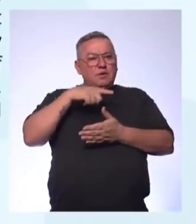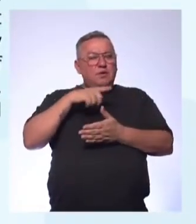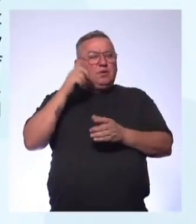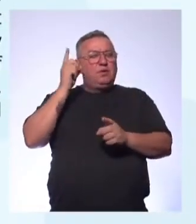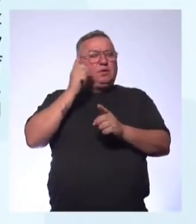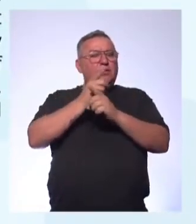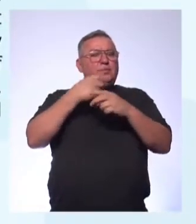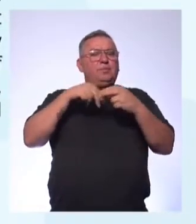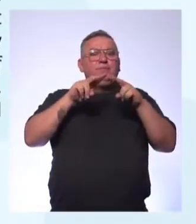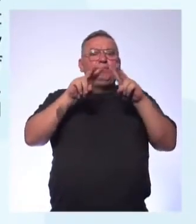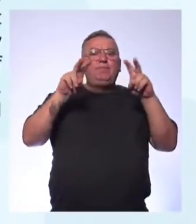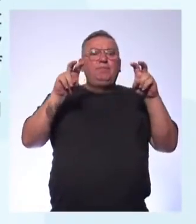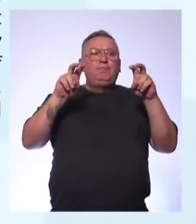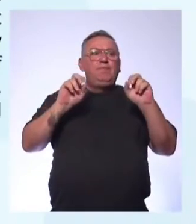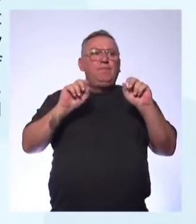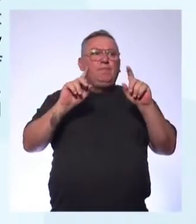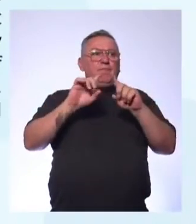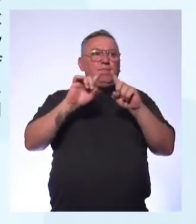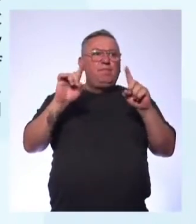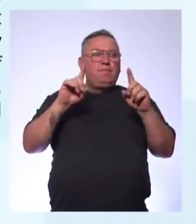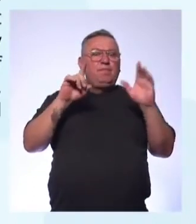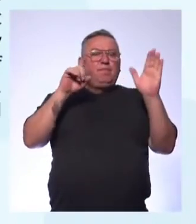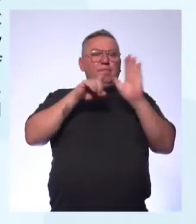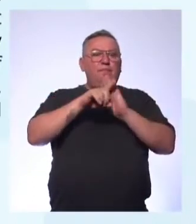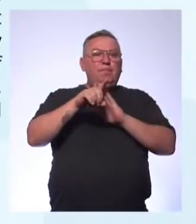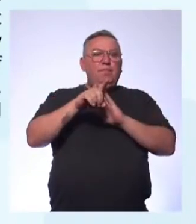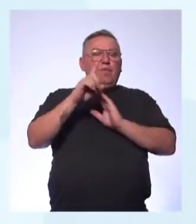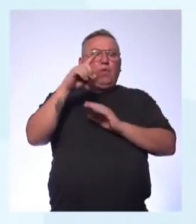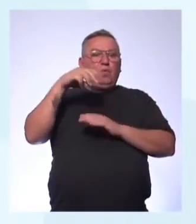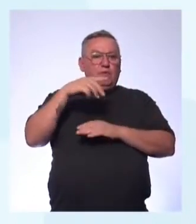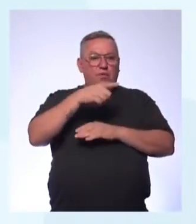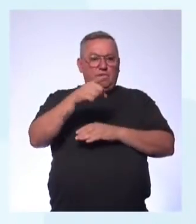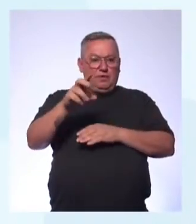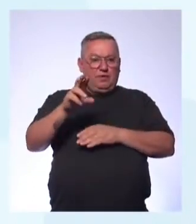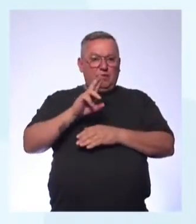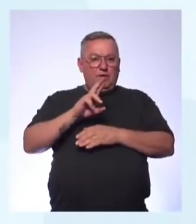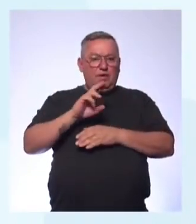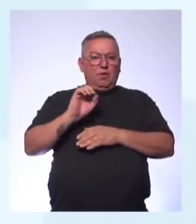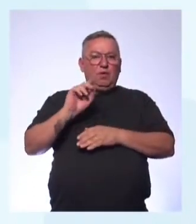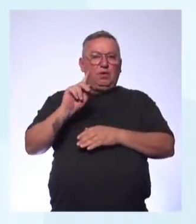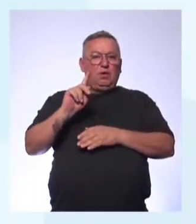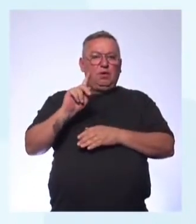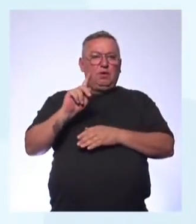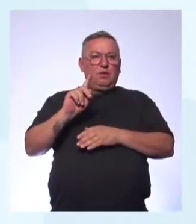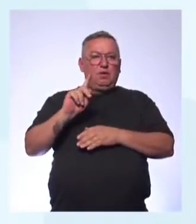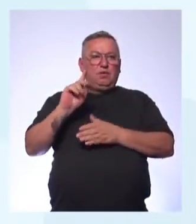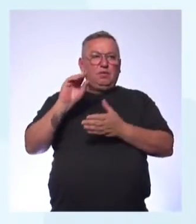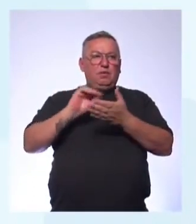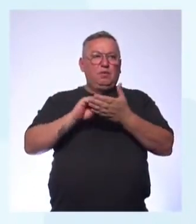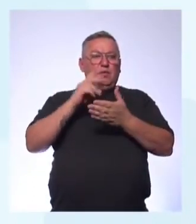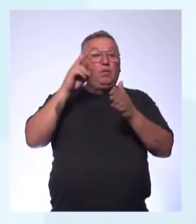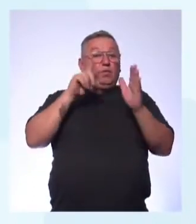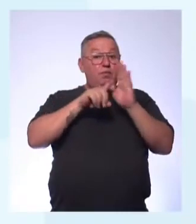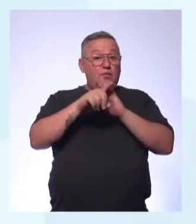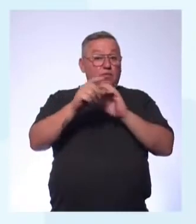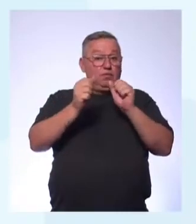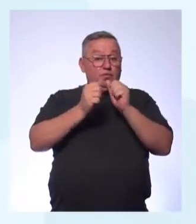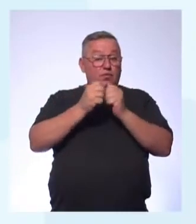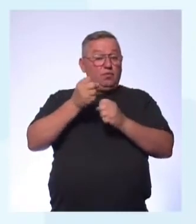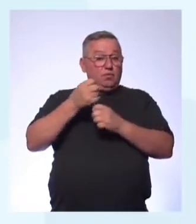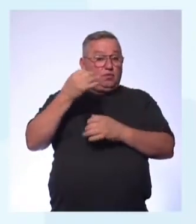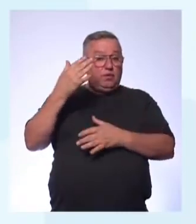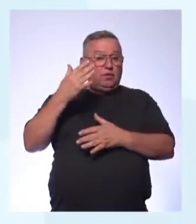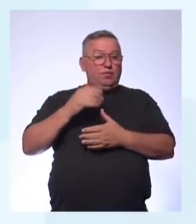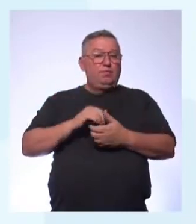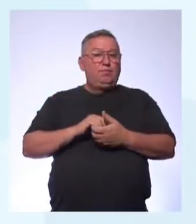descobrir qual é o assunto Agora ele vai passar as perguntas E dar um minutinho para você responder Ok? Coloque as duas perguntas juntas no chat